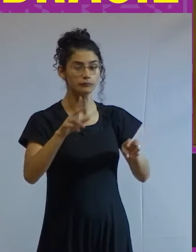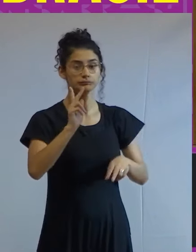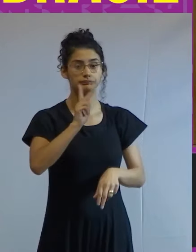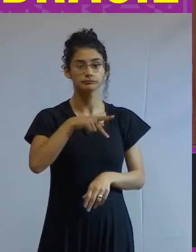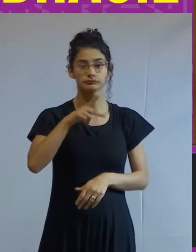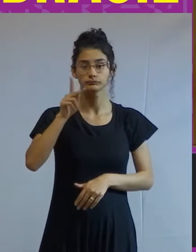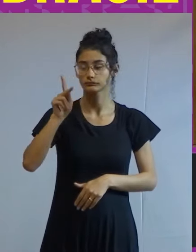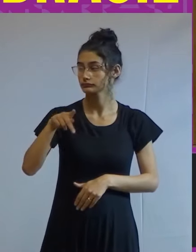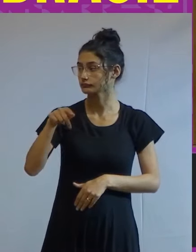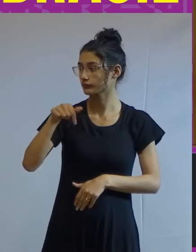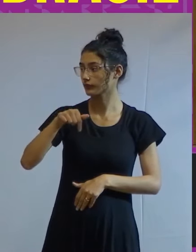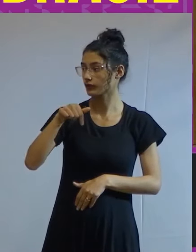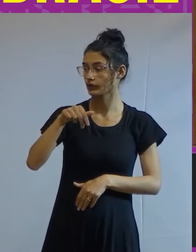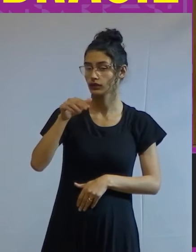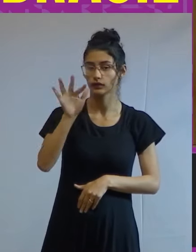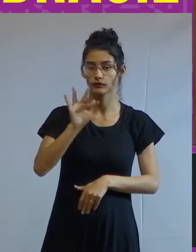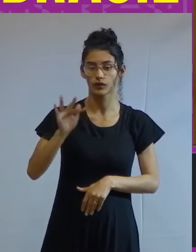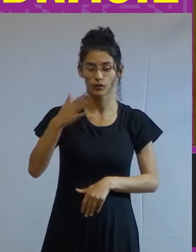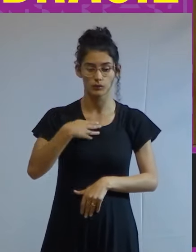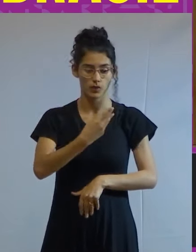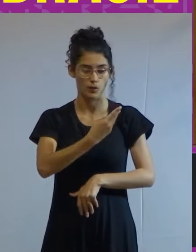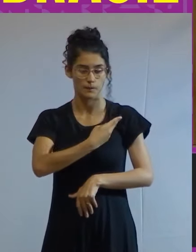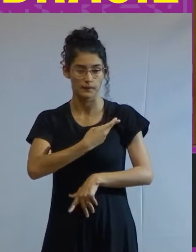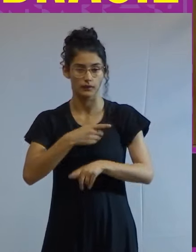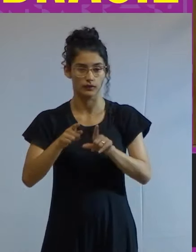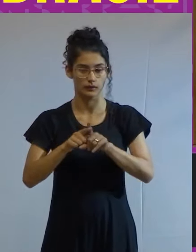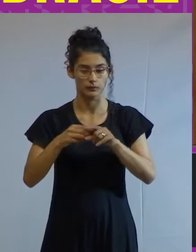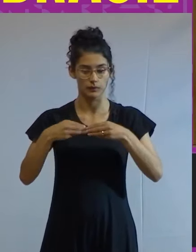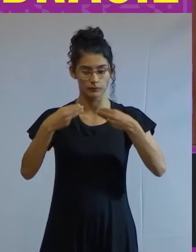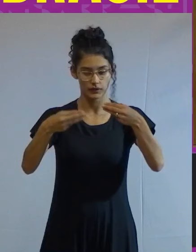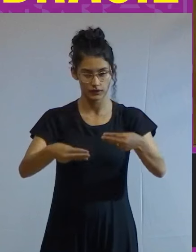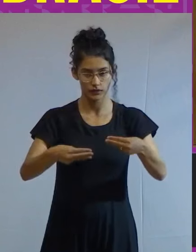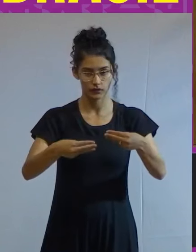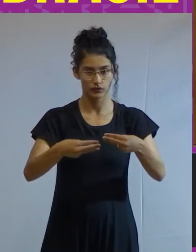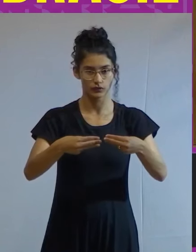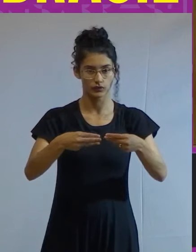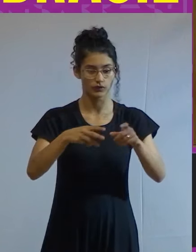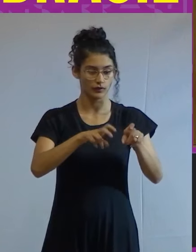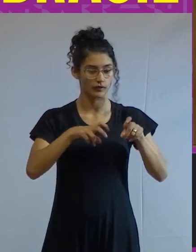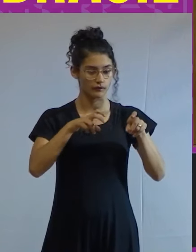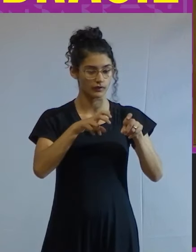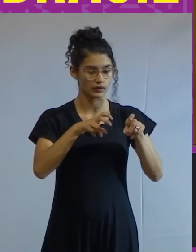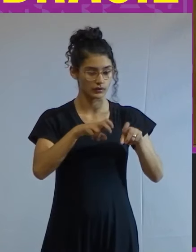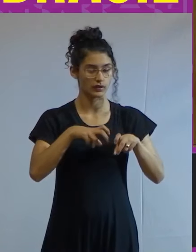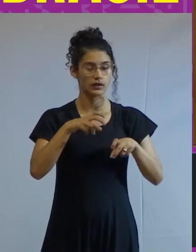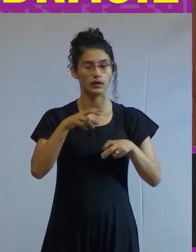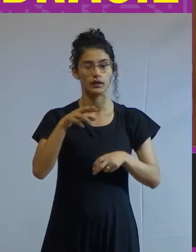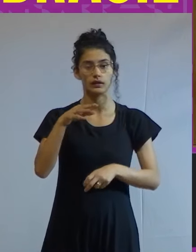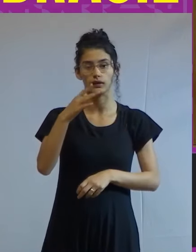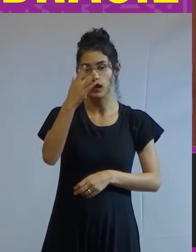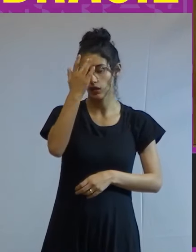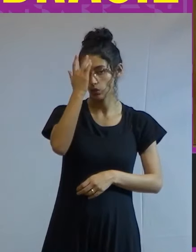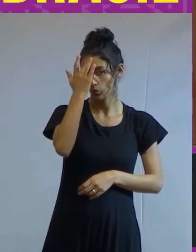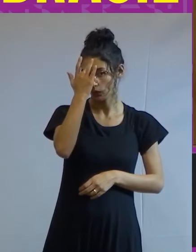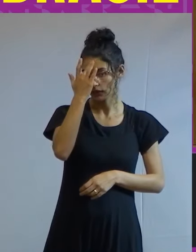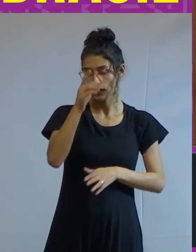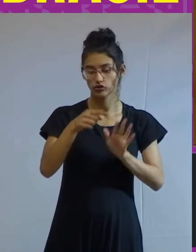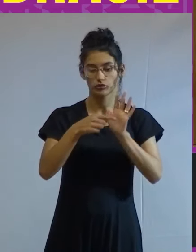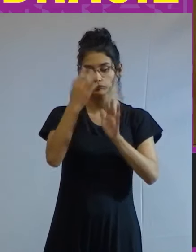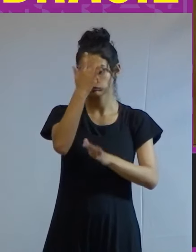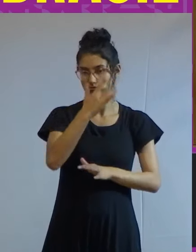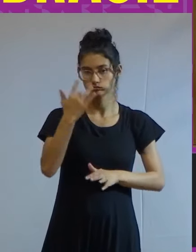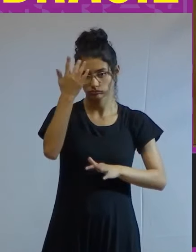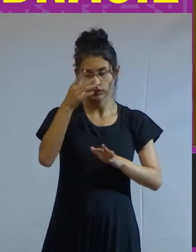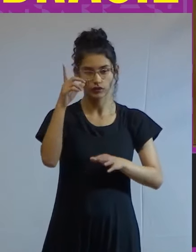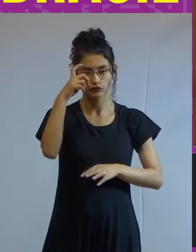professor desta universidade, meu amigo e ministro da Fazenda, Fernando Haddad, resisti em aceitar, dada a evidente